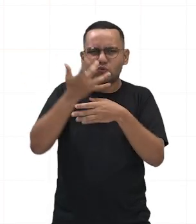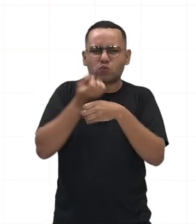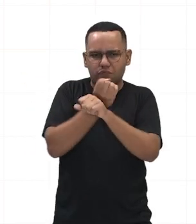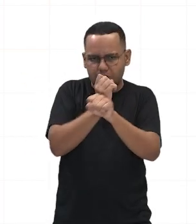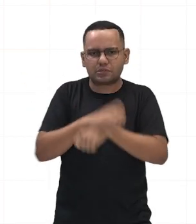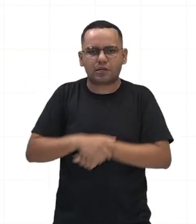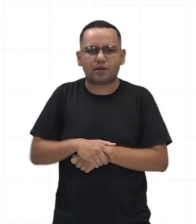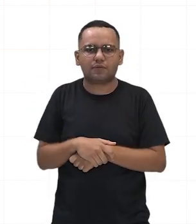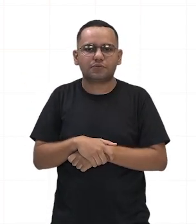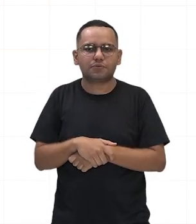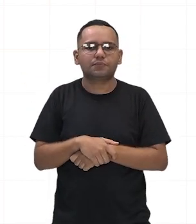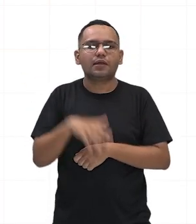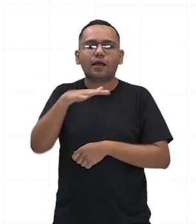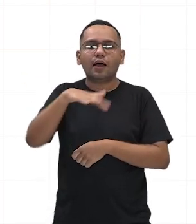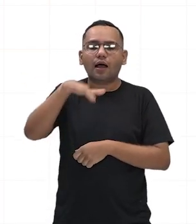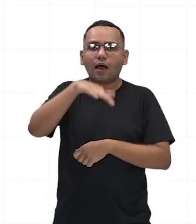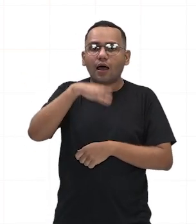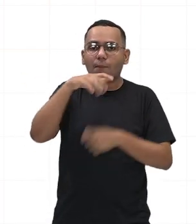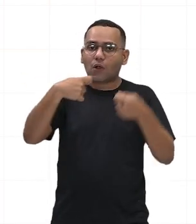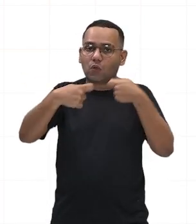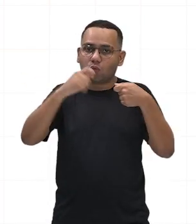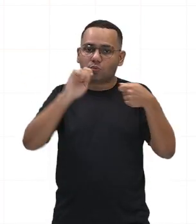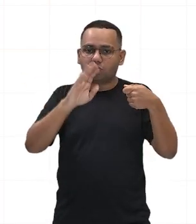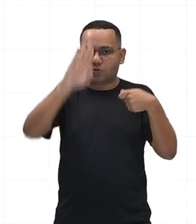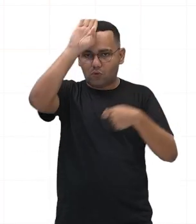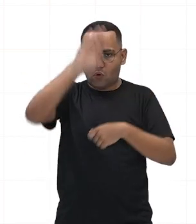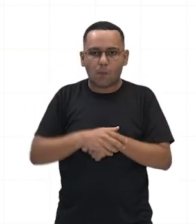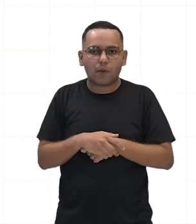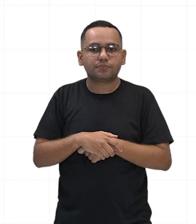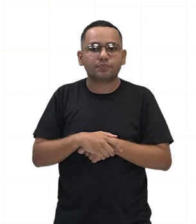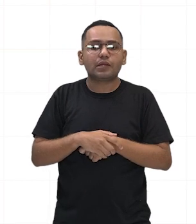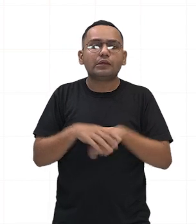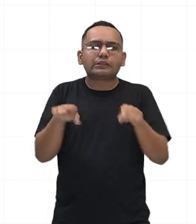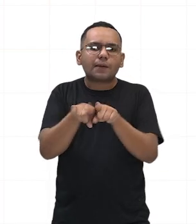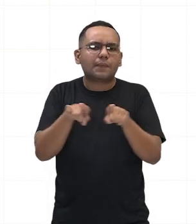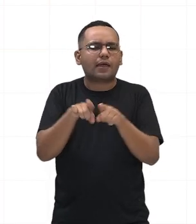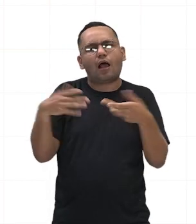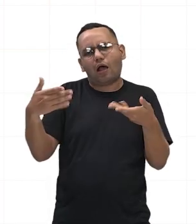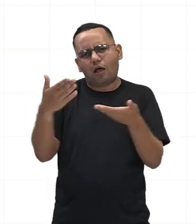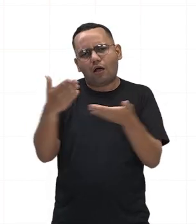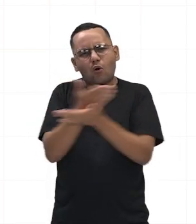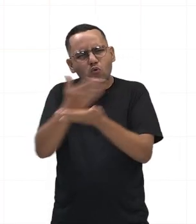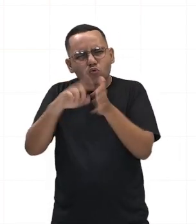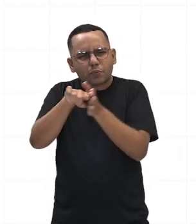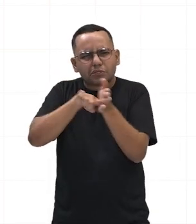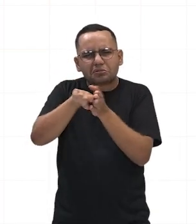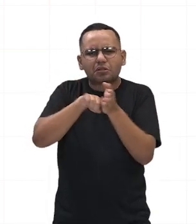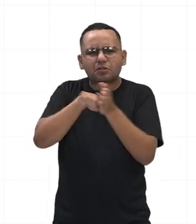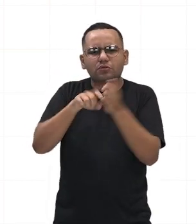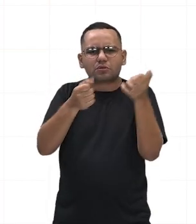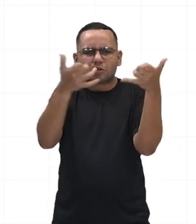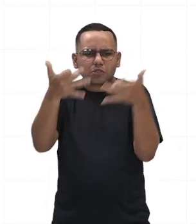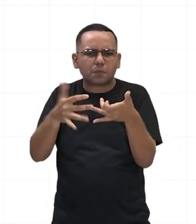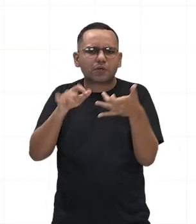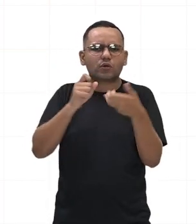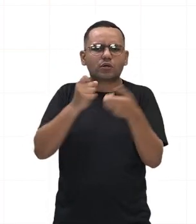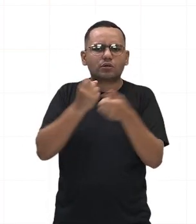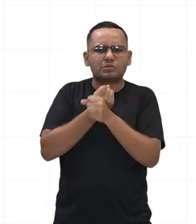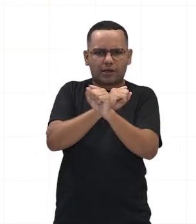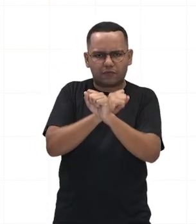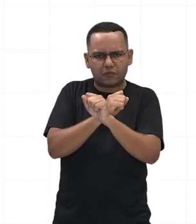que a escravidão na Península Itálica passou de 600 mil para 3 milhões de